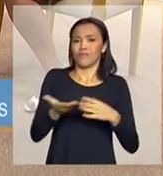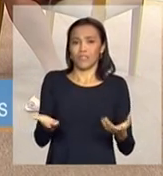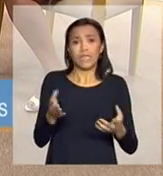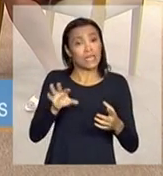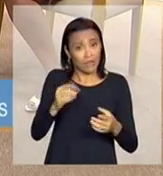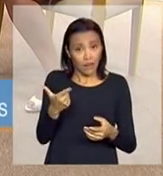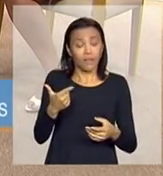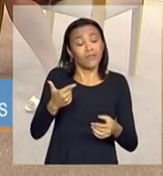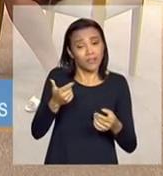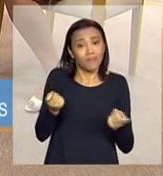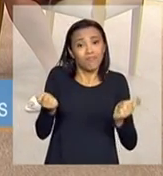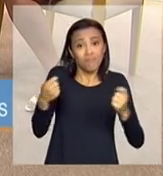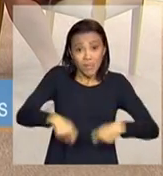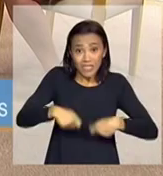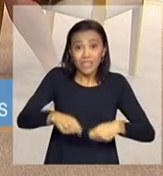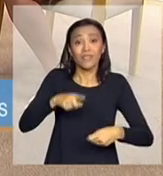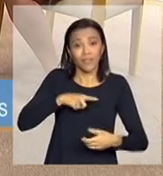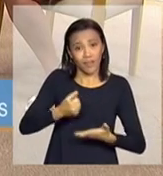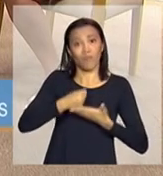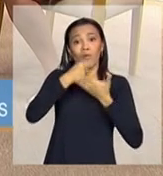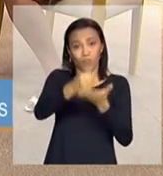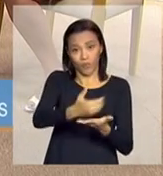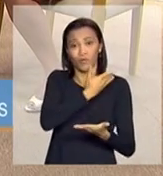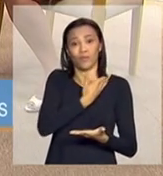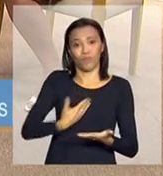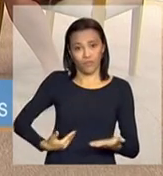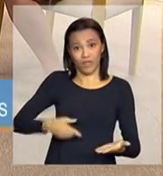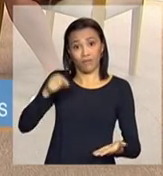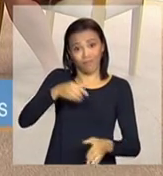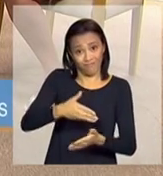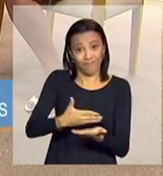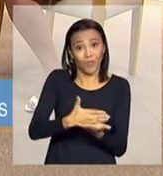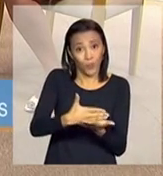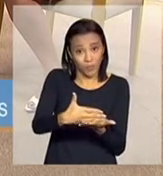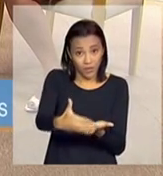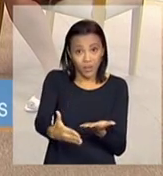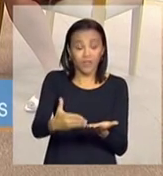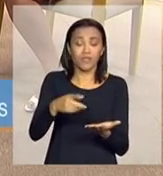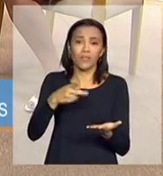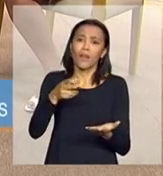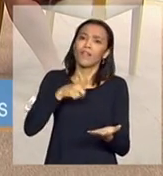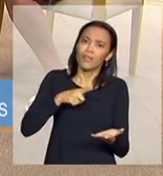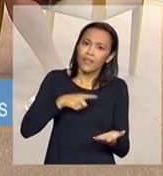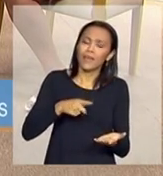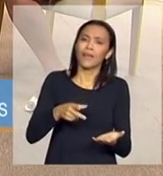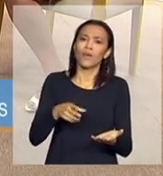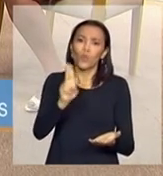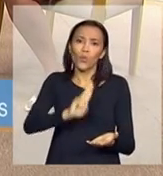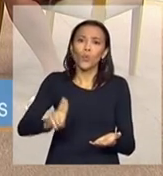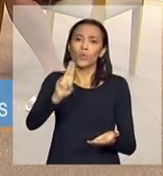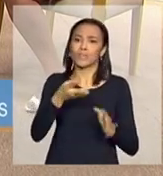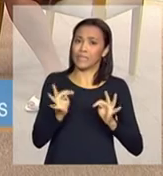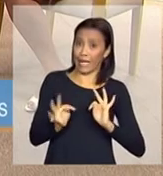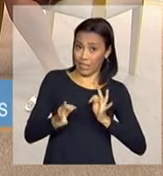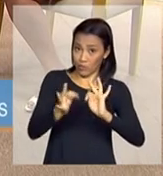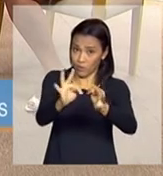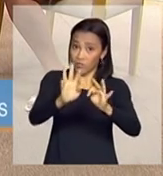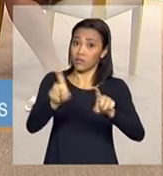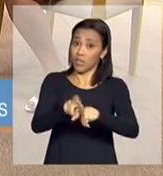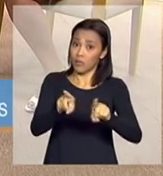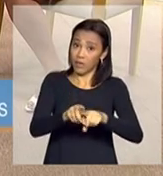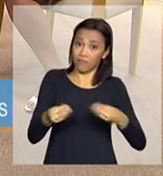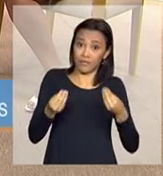para isso, ela precise ter o apoio do Estado, nesse momento, ter algumas tecnologias, que possam ser oferecidas para que ela